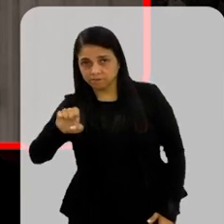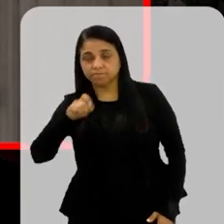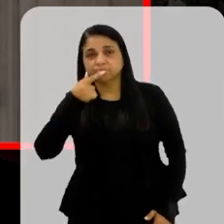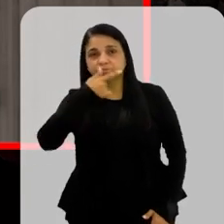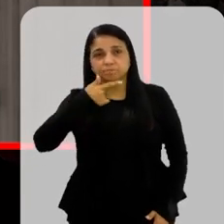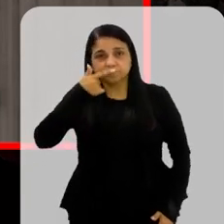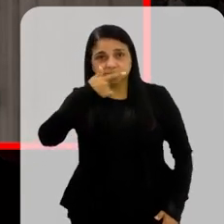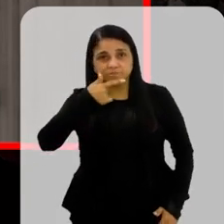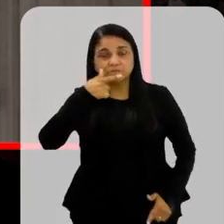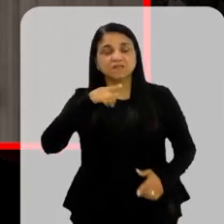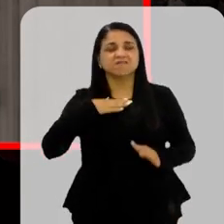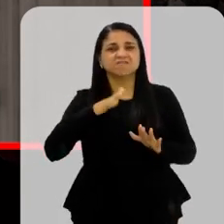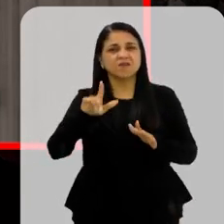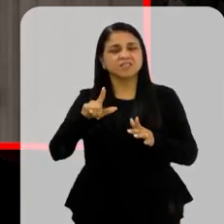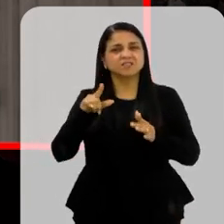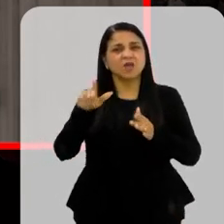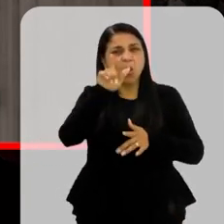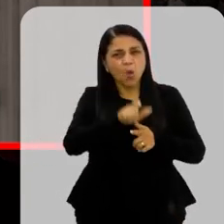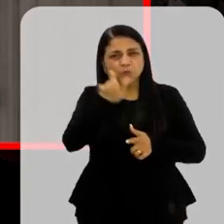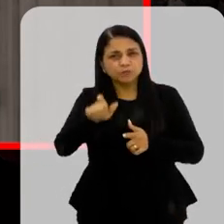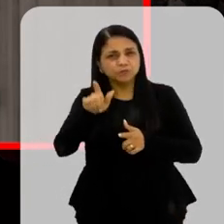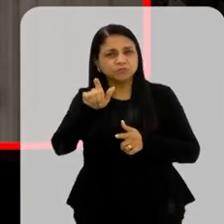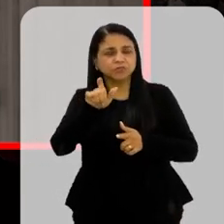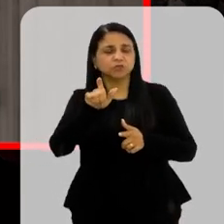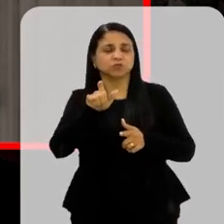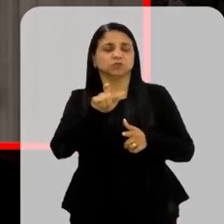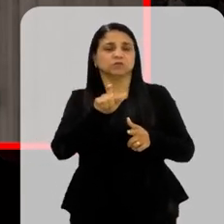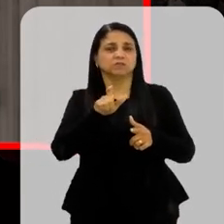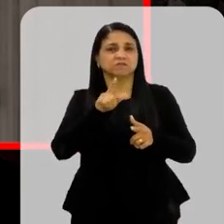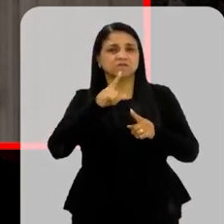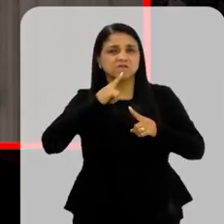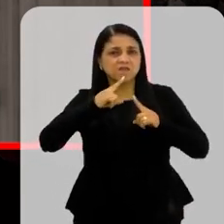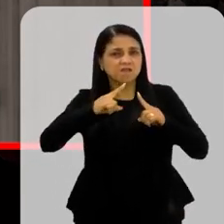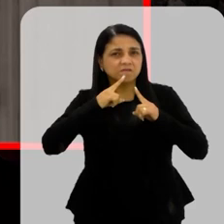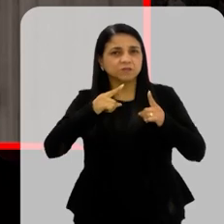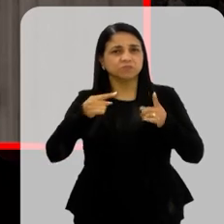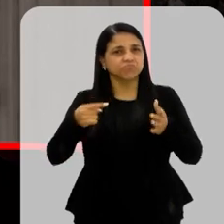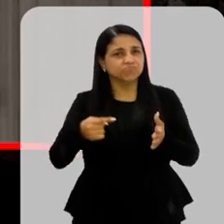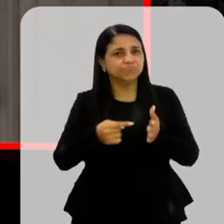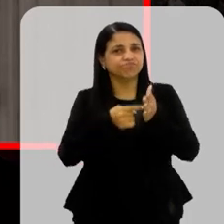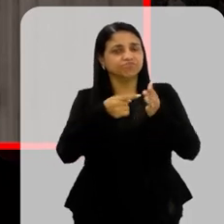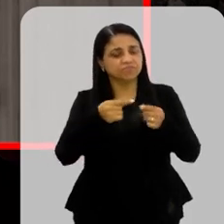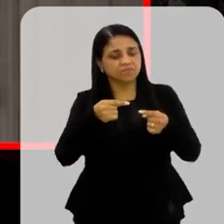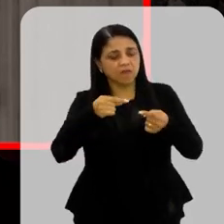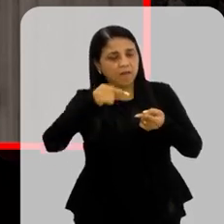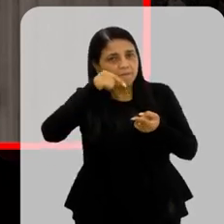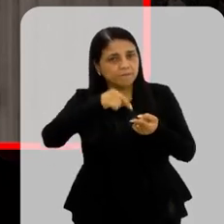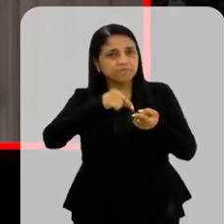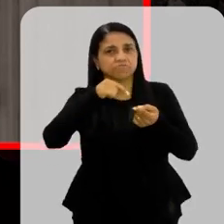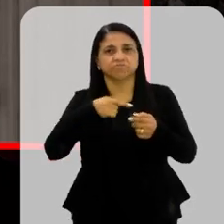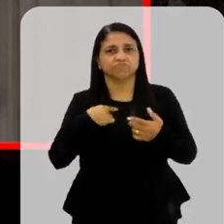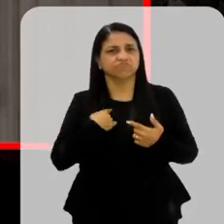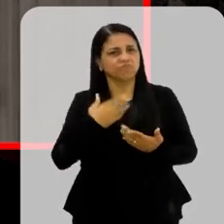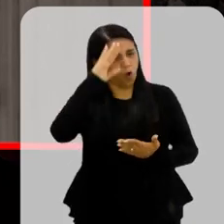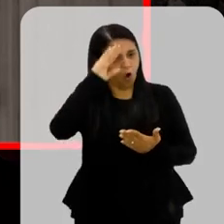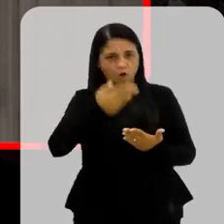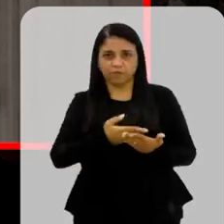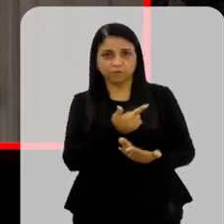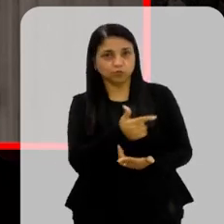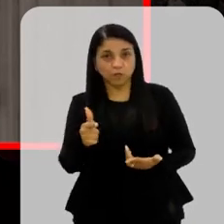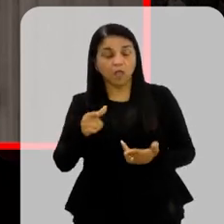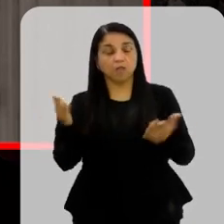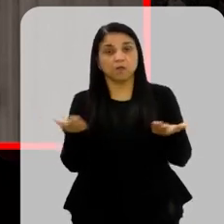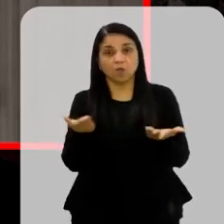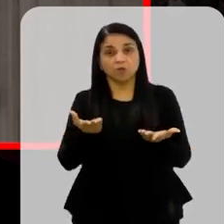dispositivos não são confiáveis No debate virtual de hoje, vamos debater o diabetes e a imprecisão dos glicosímetros